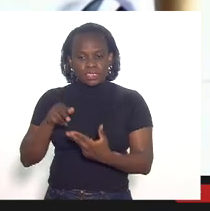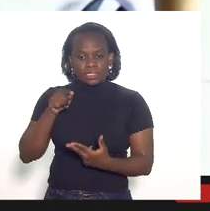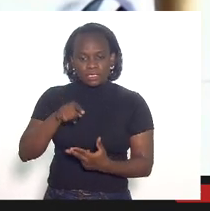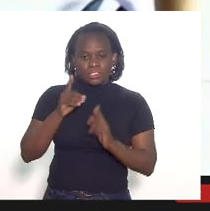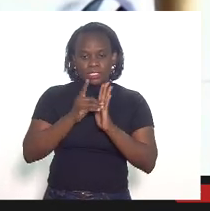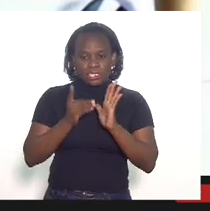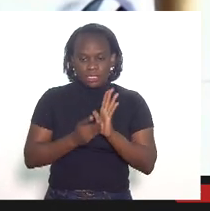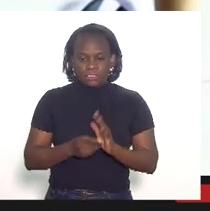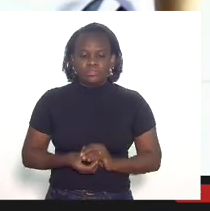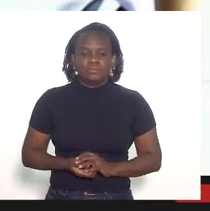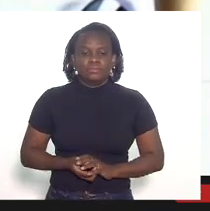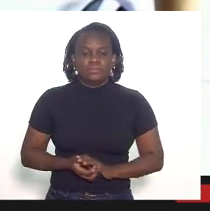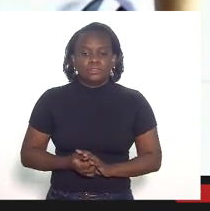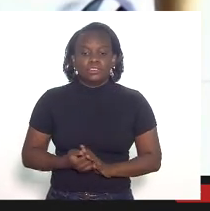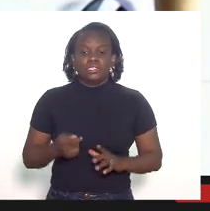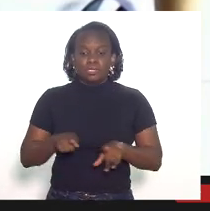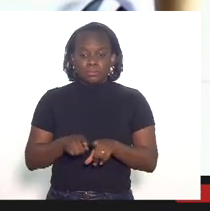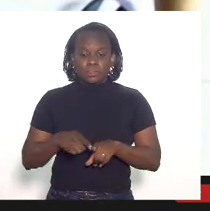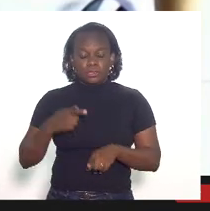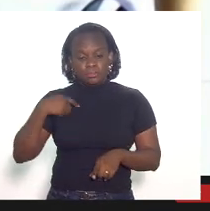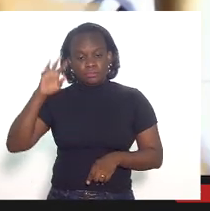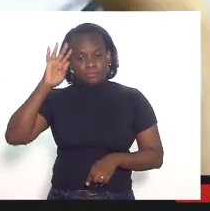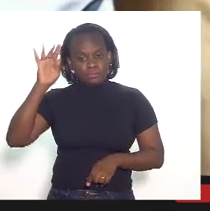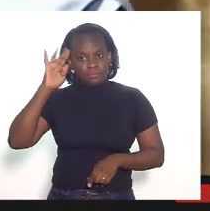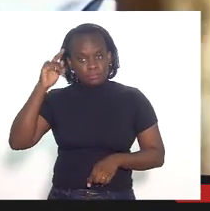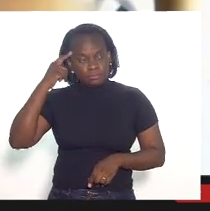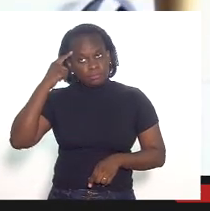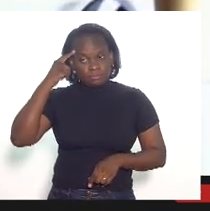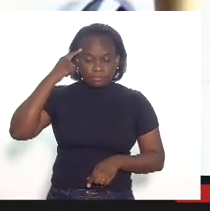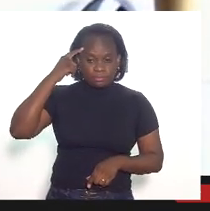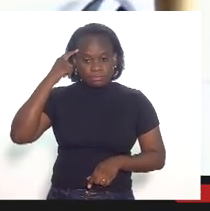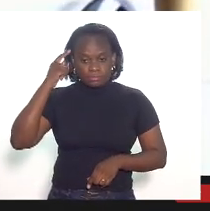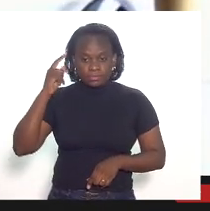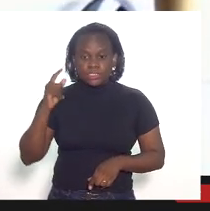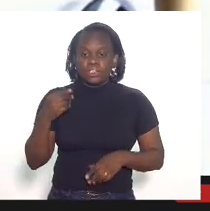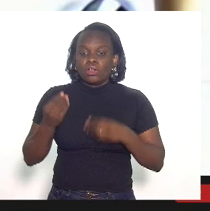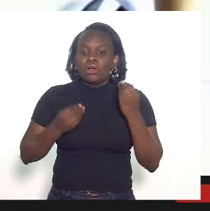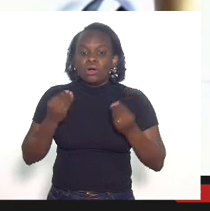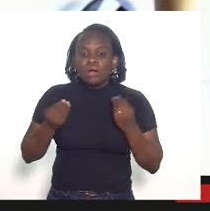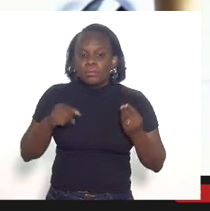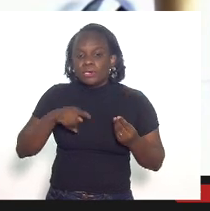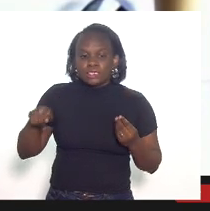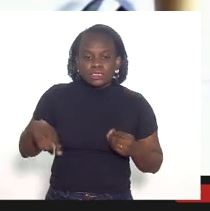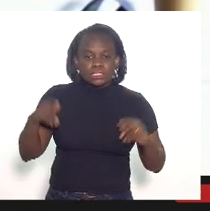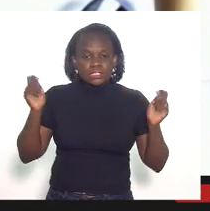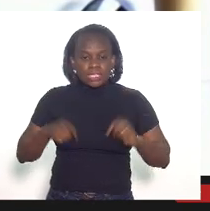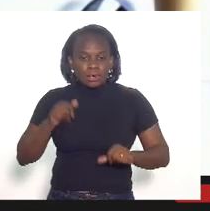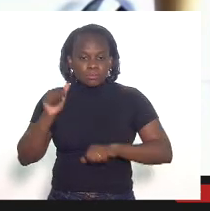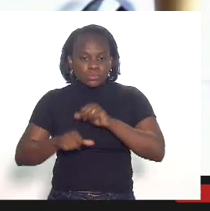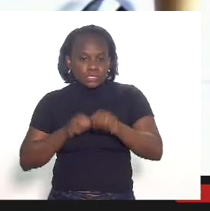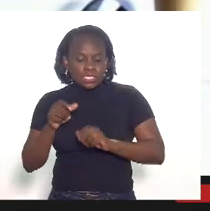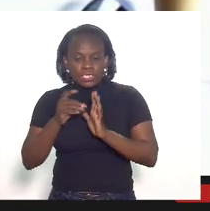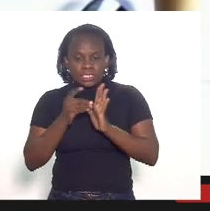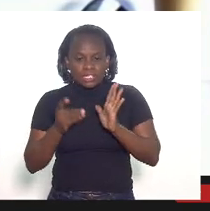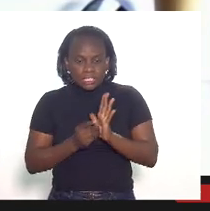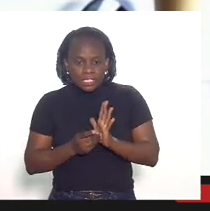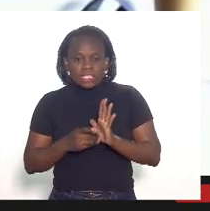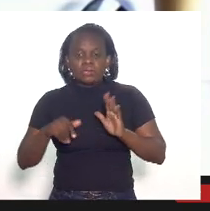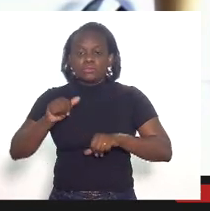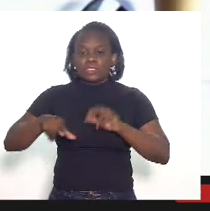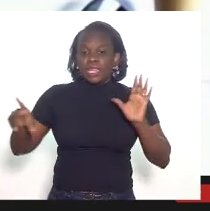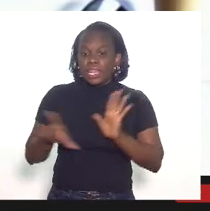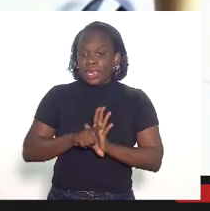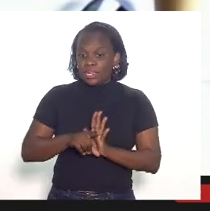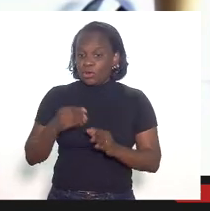decreto e estou até aqui pensando mas sempre pensando como é que a gente pode transformar esse decreto em